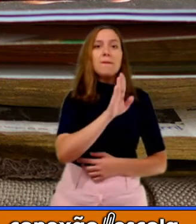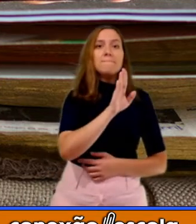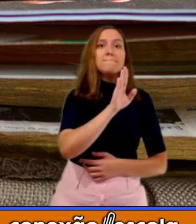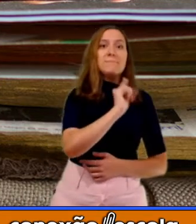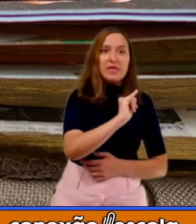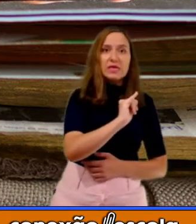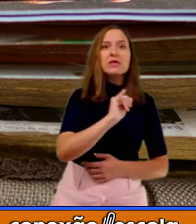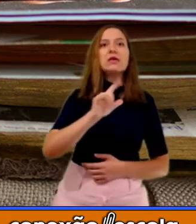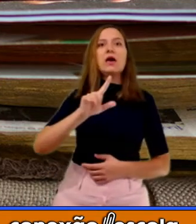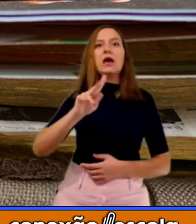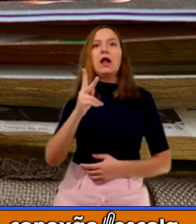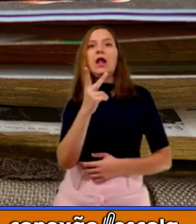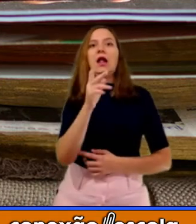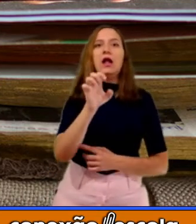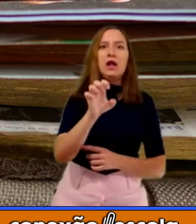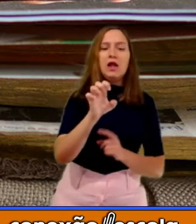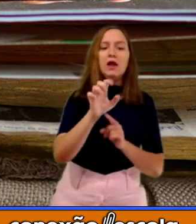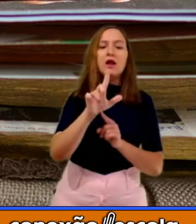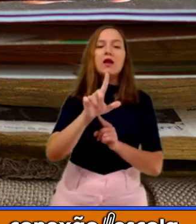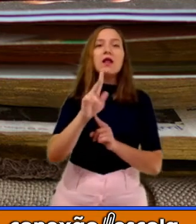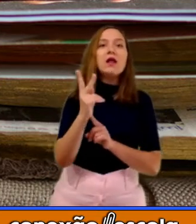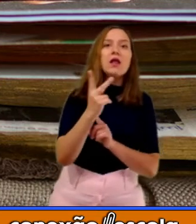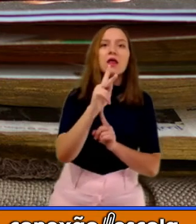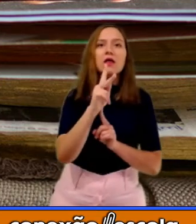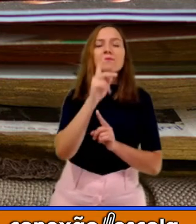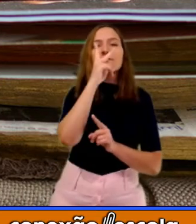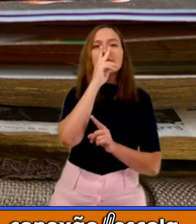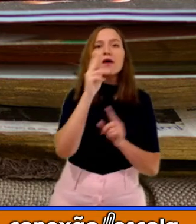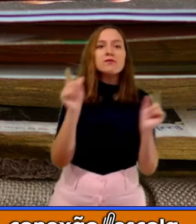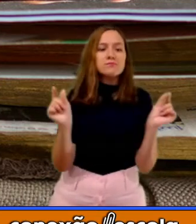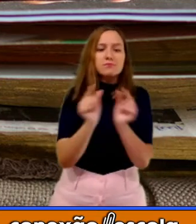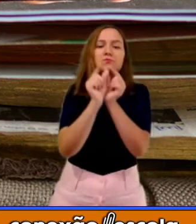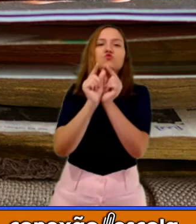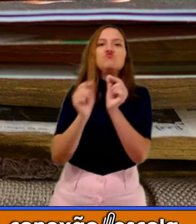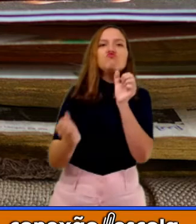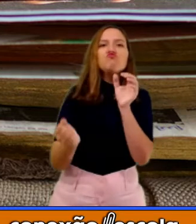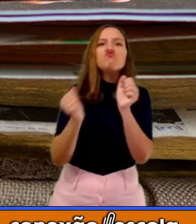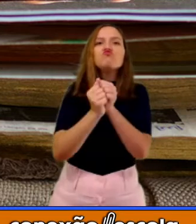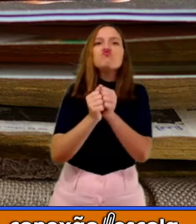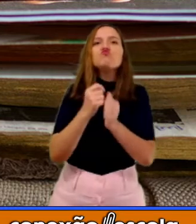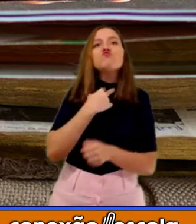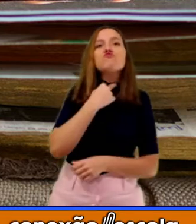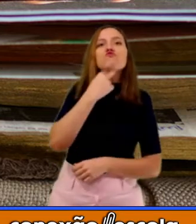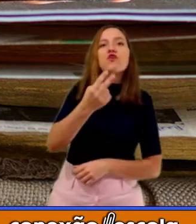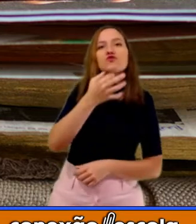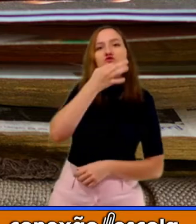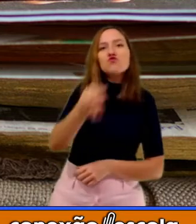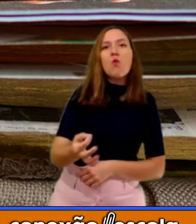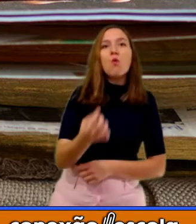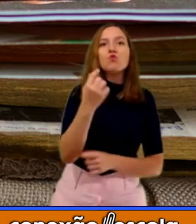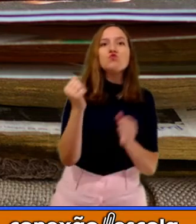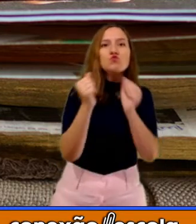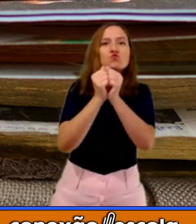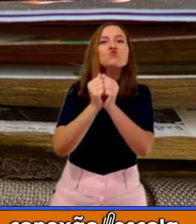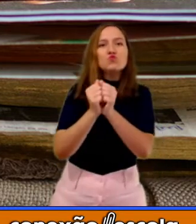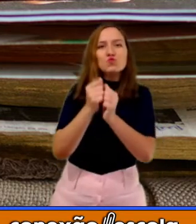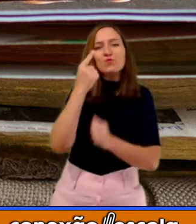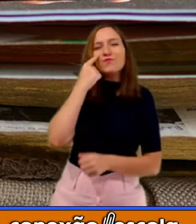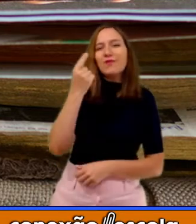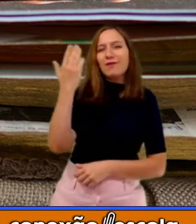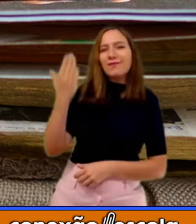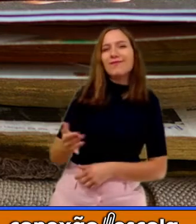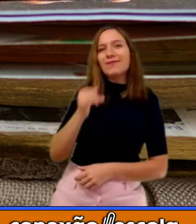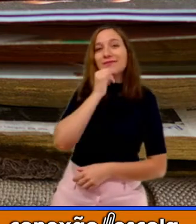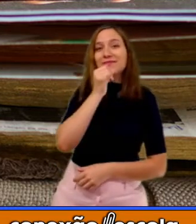mas na verdade elas são duas. E elas formam um único som. Vamos olhar algumas palavras aqui?